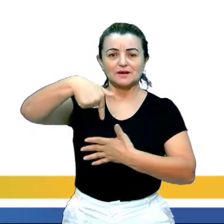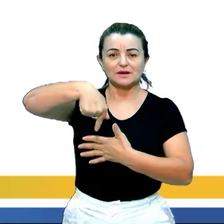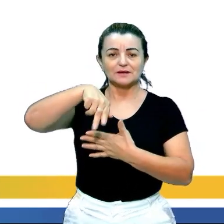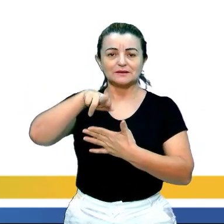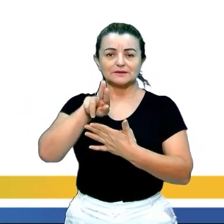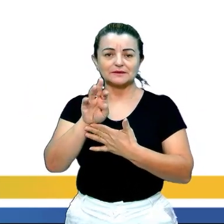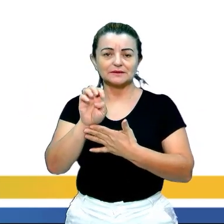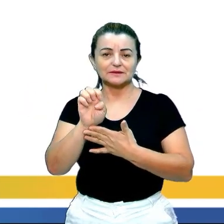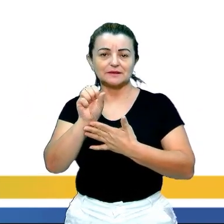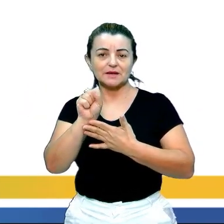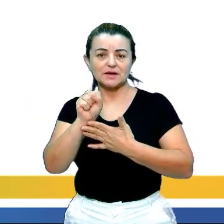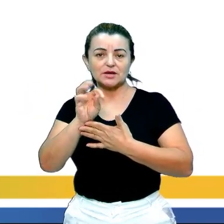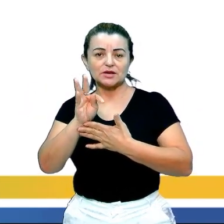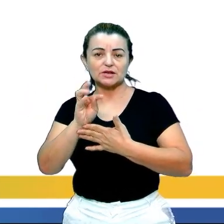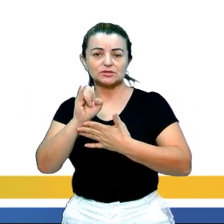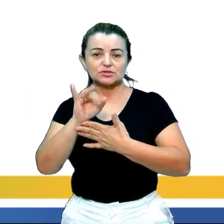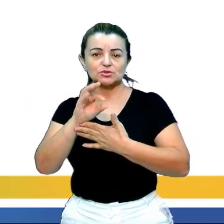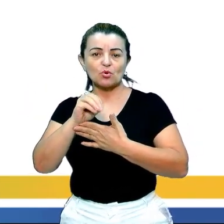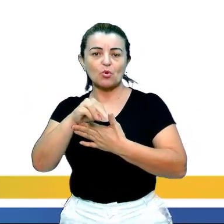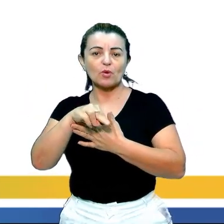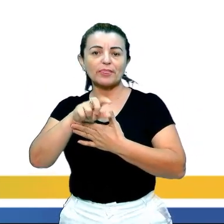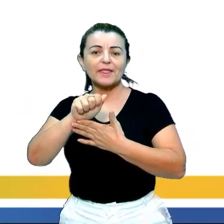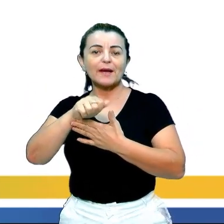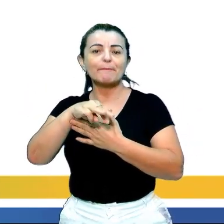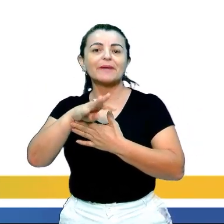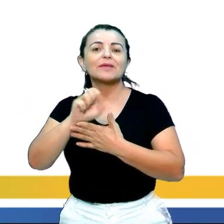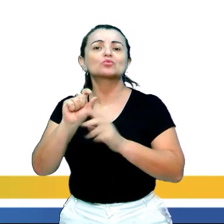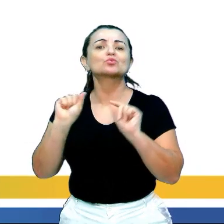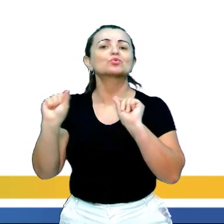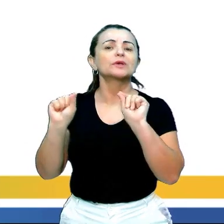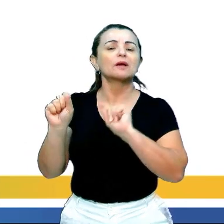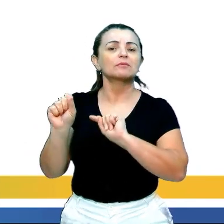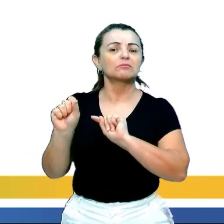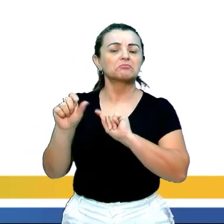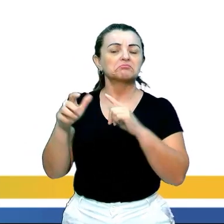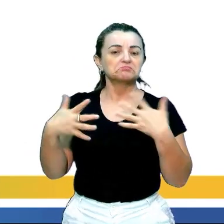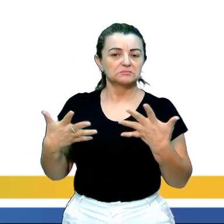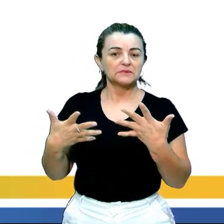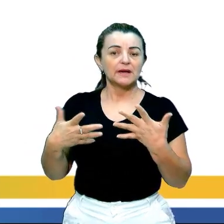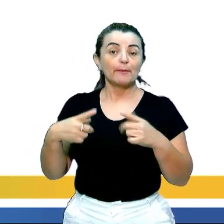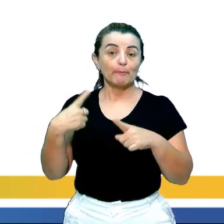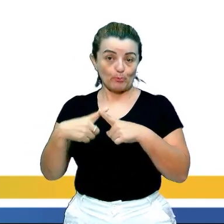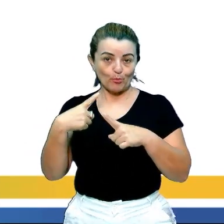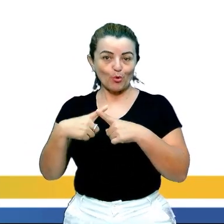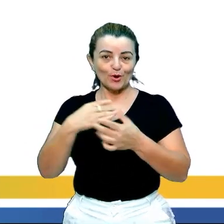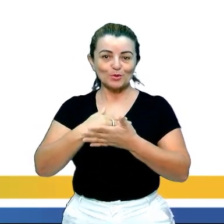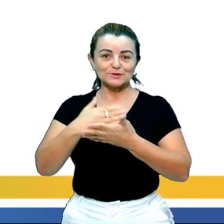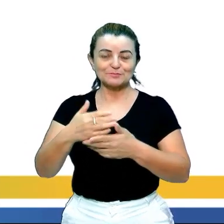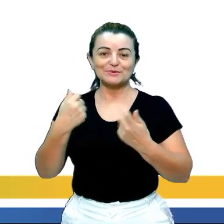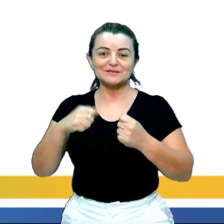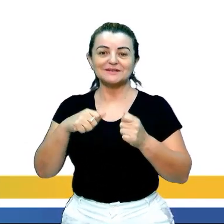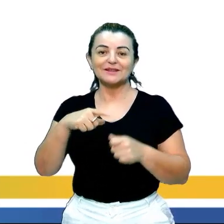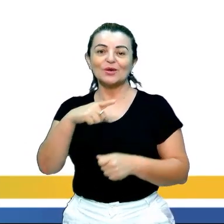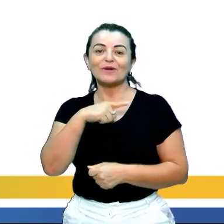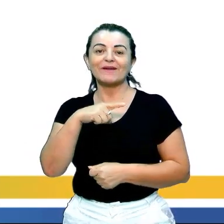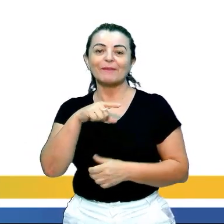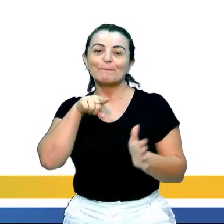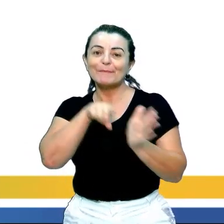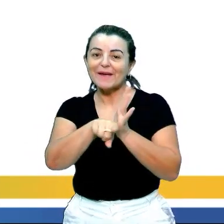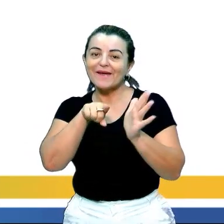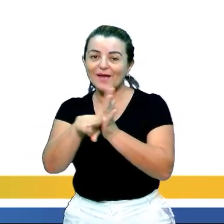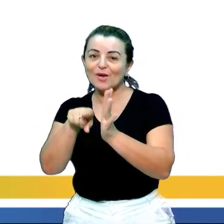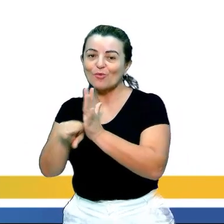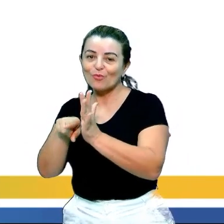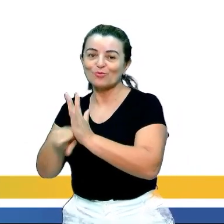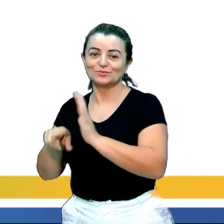Nesse caso, as primeiras linhas da introdução devem conter perguntas que tenham relação direta com o